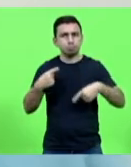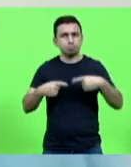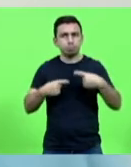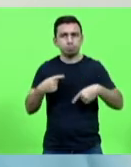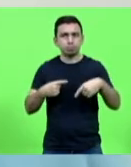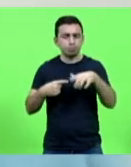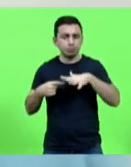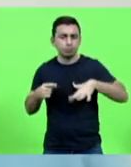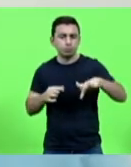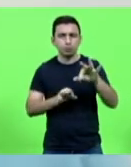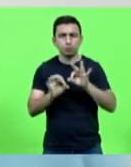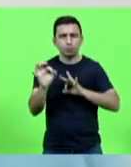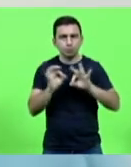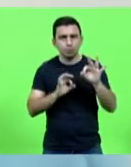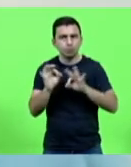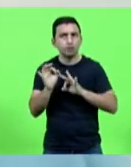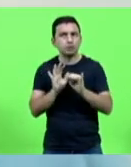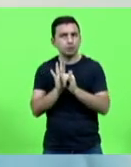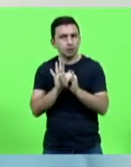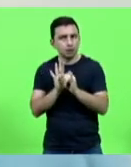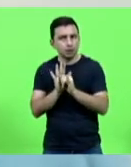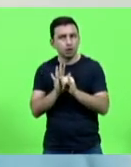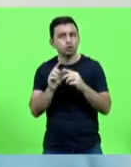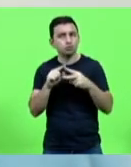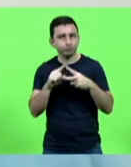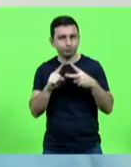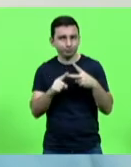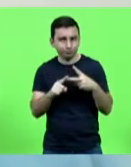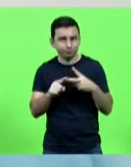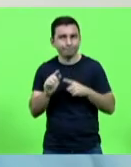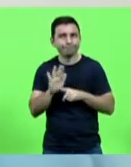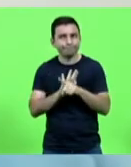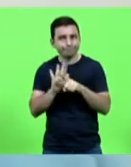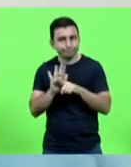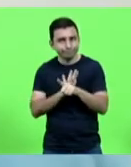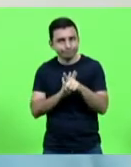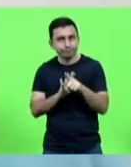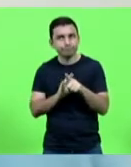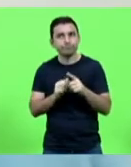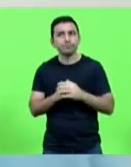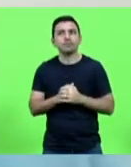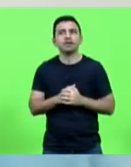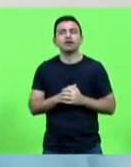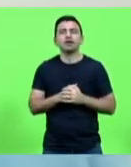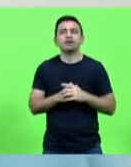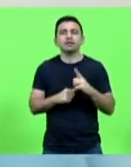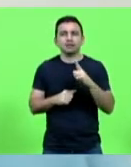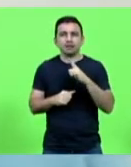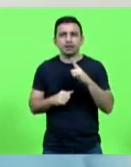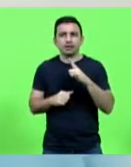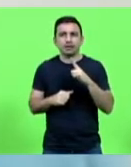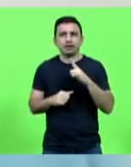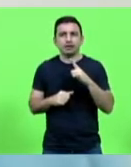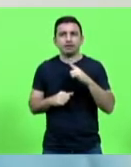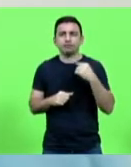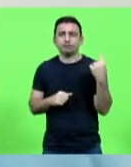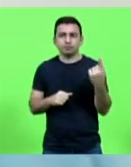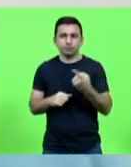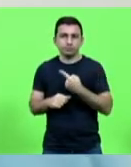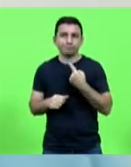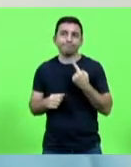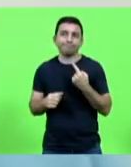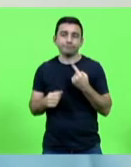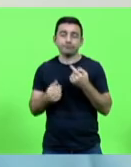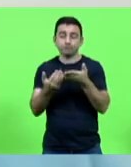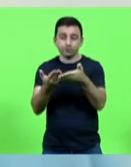dos editais? São essas duas questões, Liliana, que a gente traz aqui a você, para você poder também nos